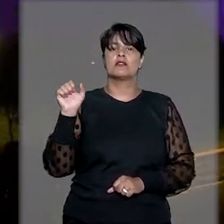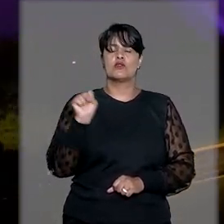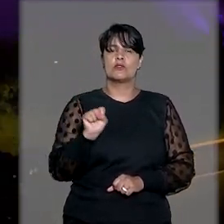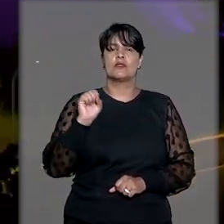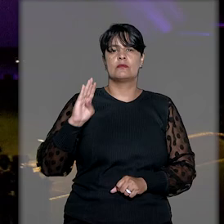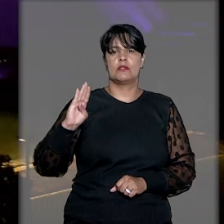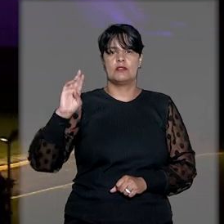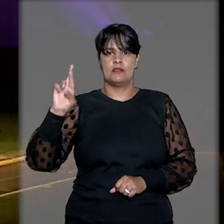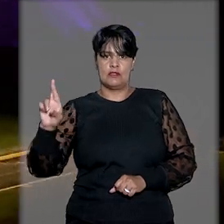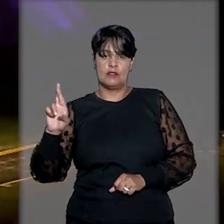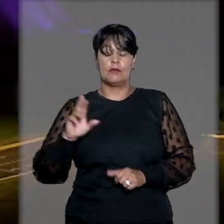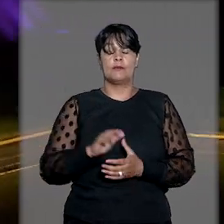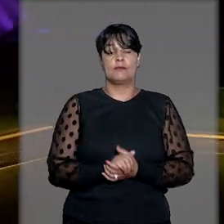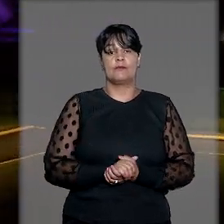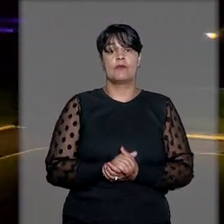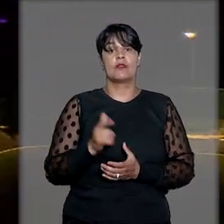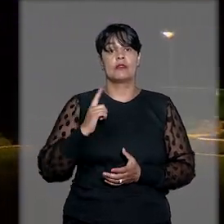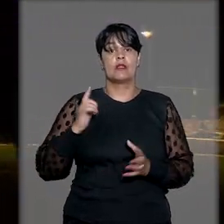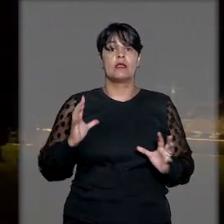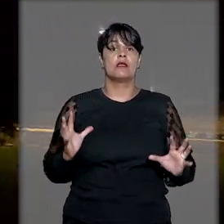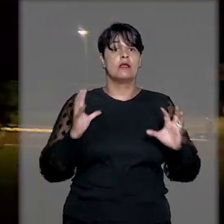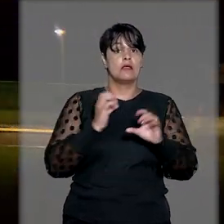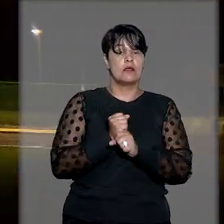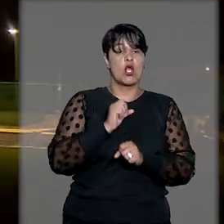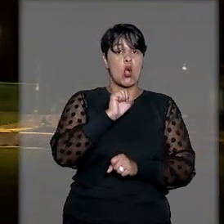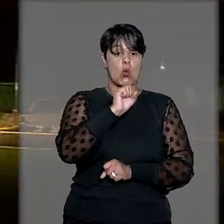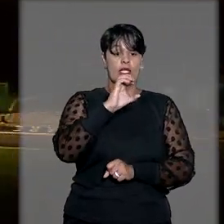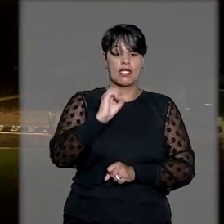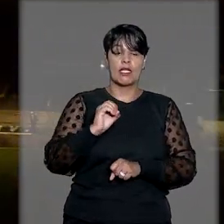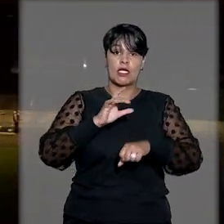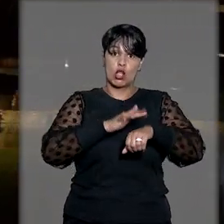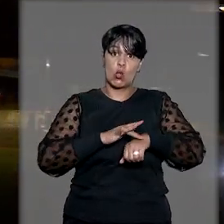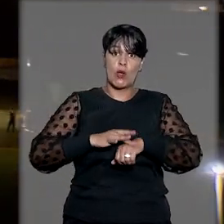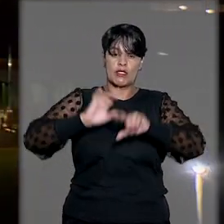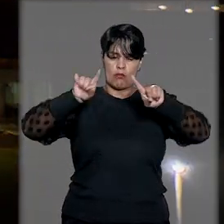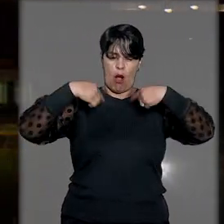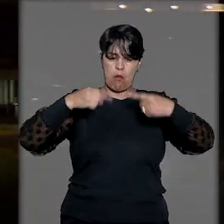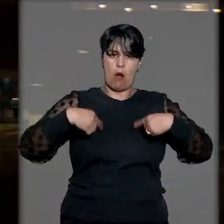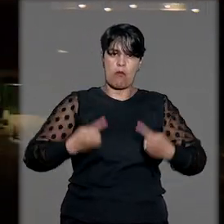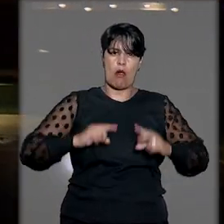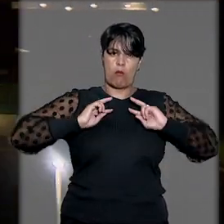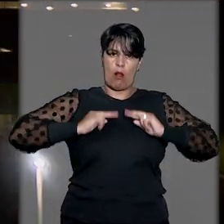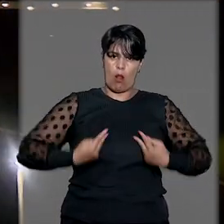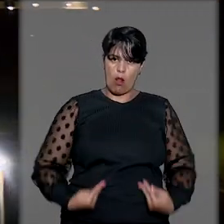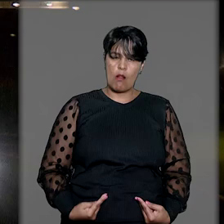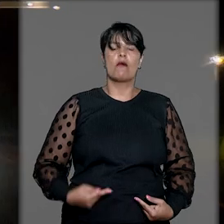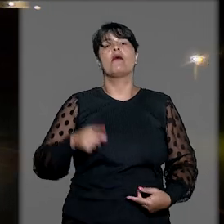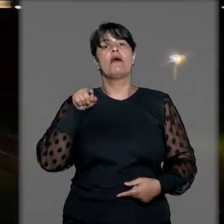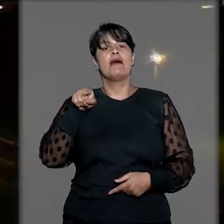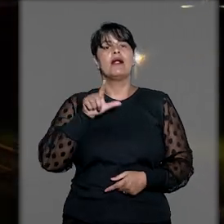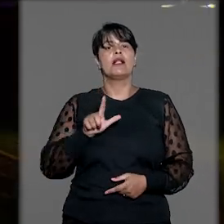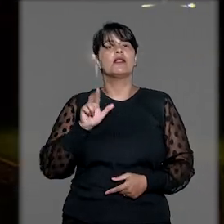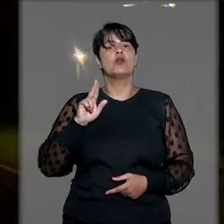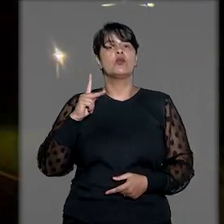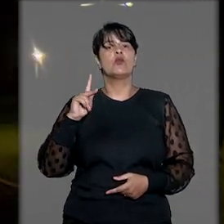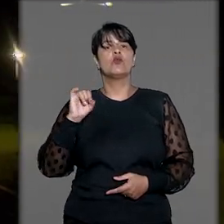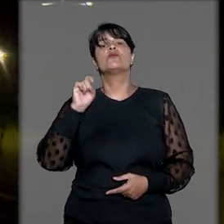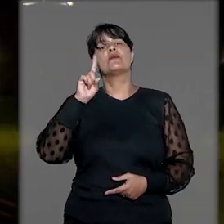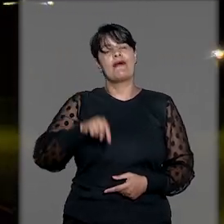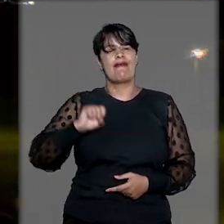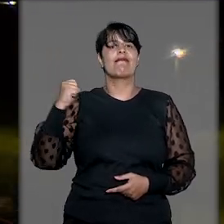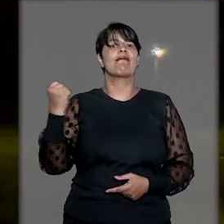Reumatologia. Entre as mais de 80 doenças autoimunes, o lúpus é uma das mais graves, com sintomas